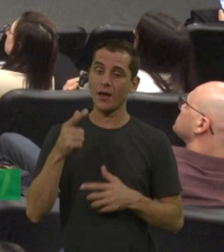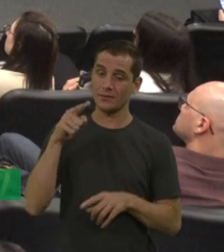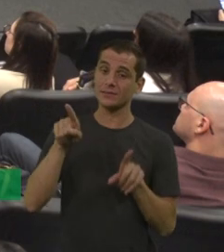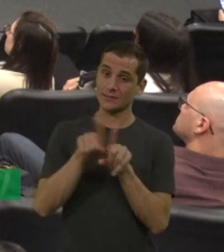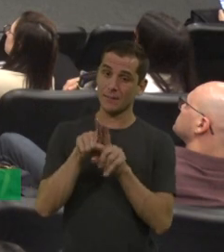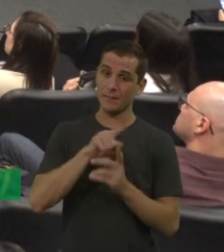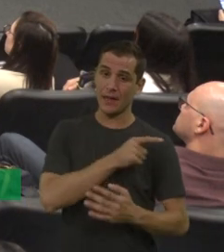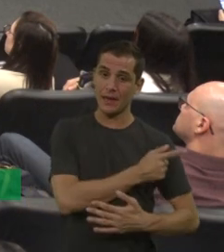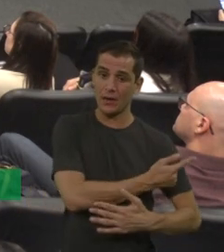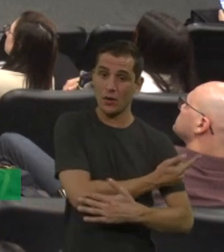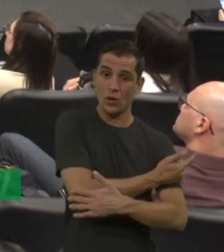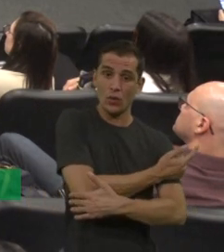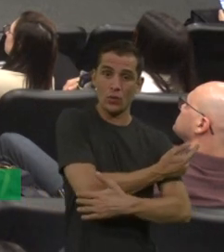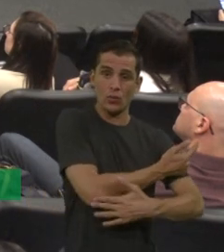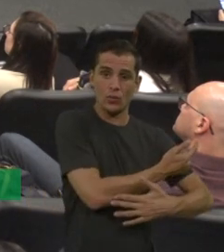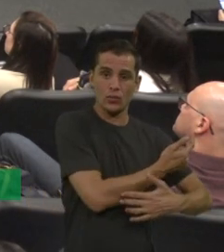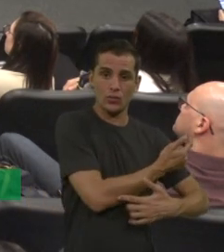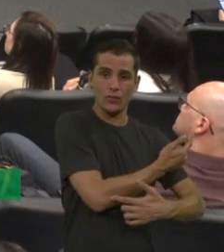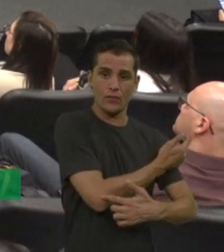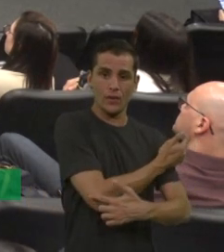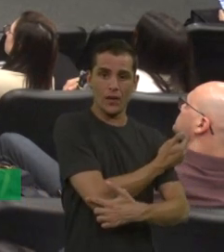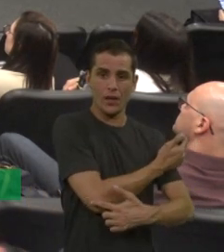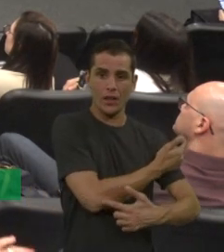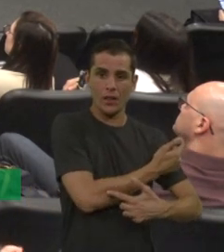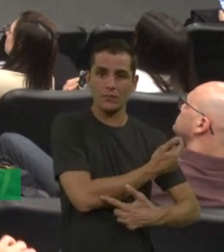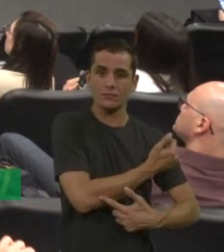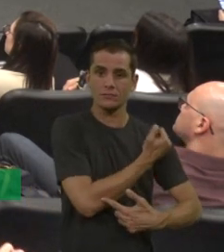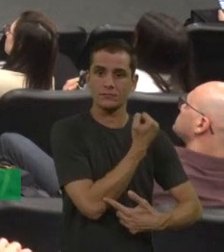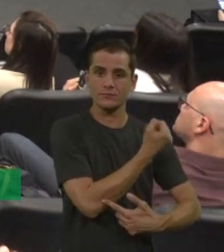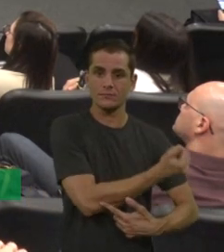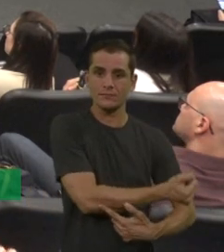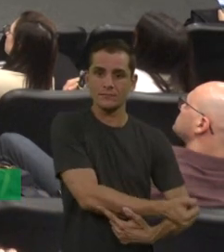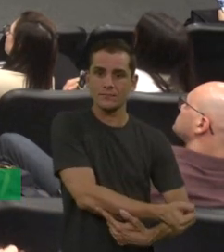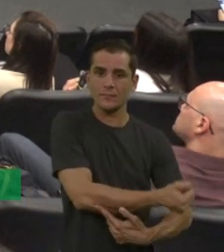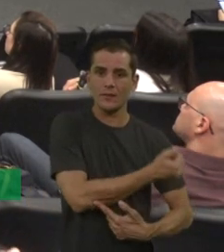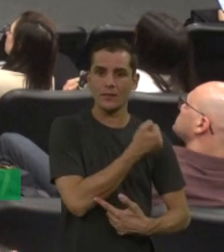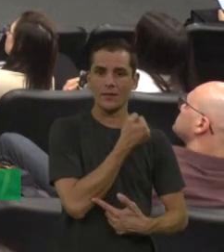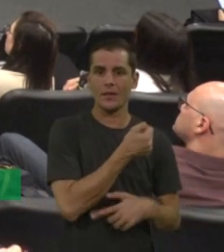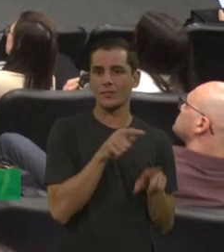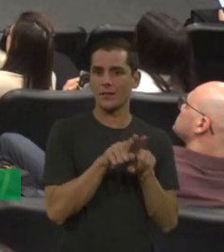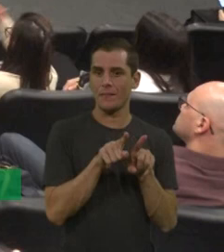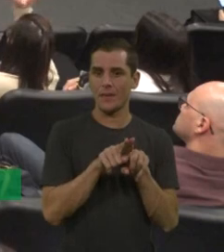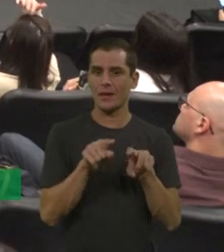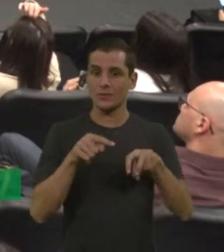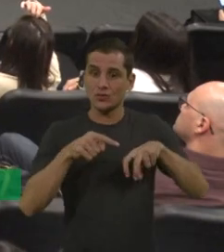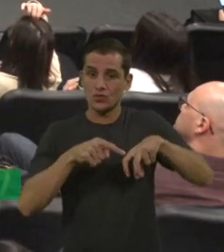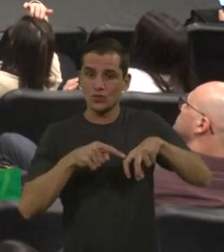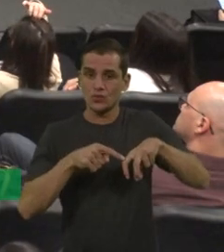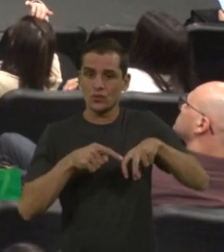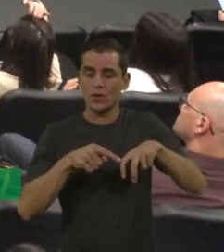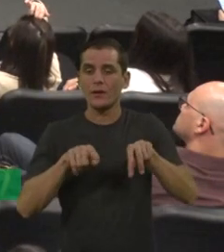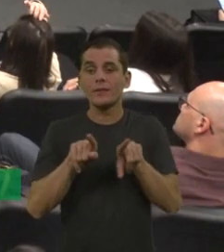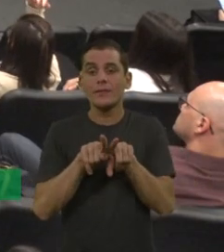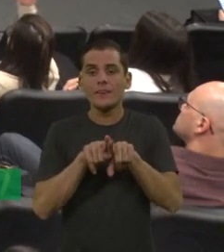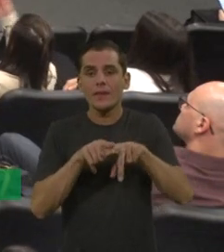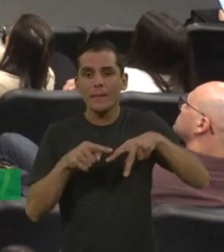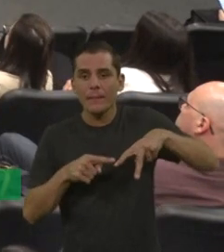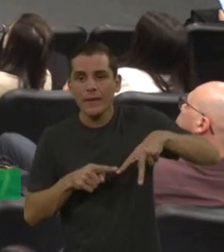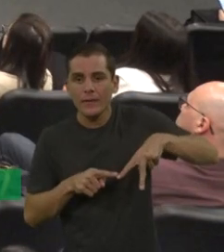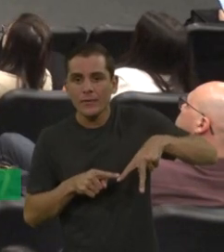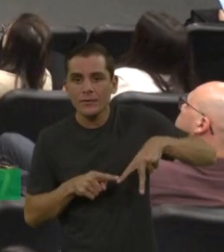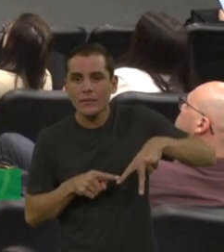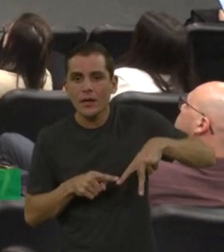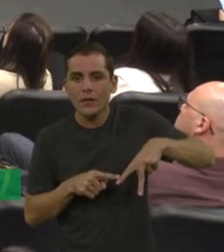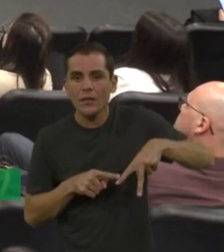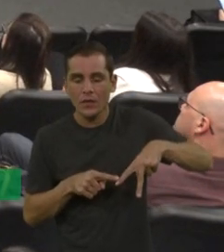também, joelho, cotovelo e tornozelo. Aqui é um exemplo de prótese articular.